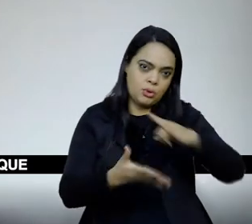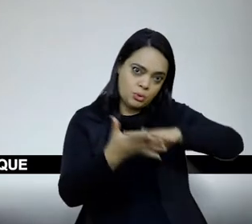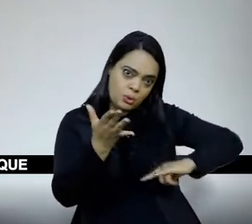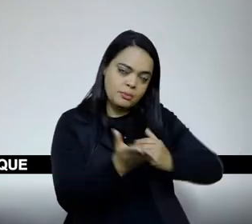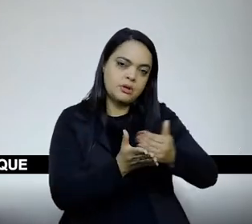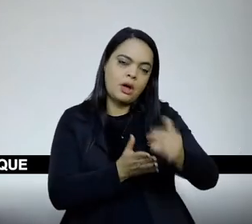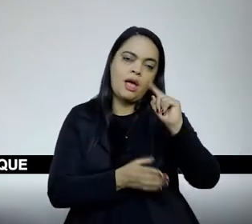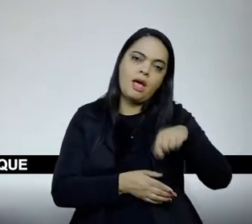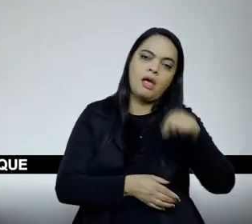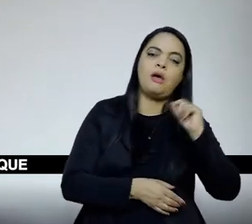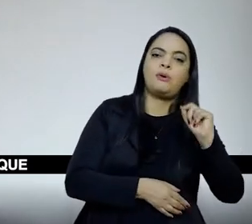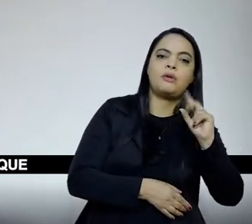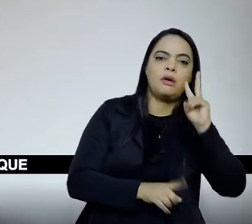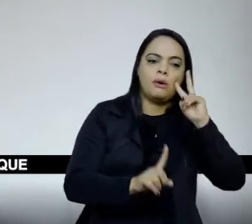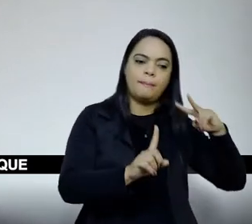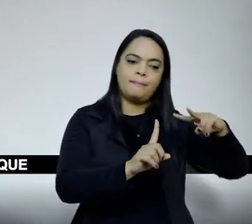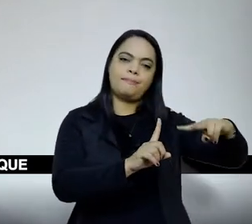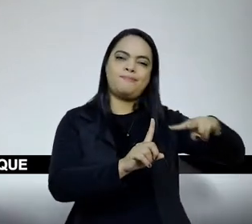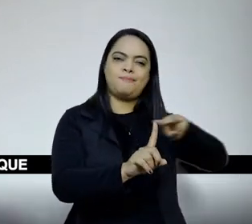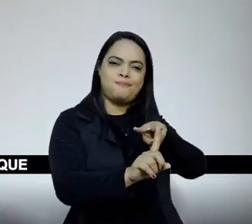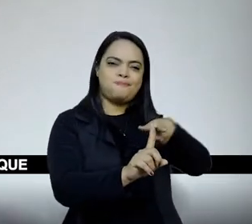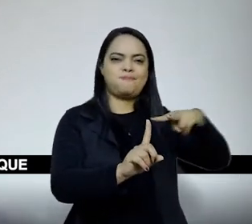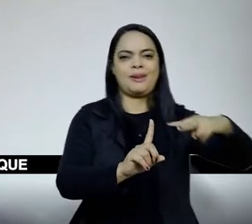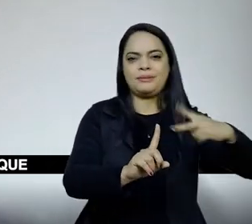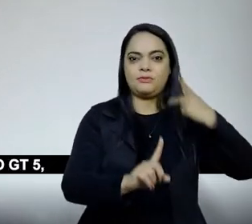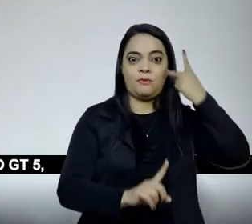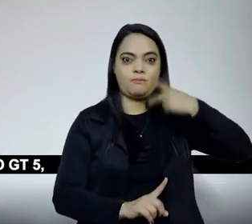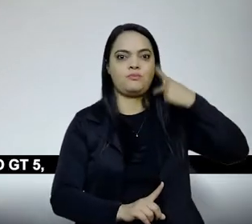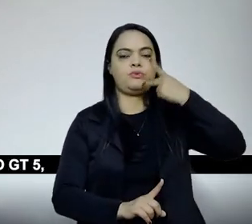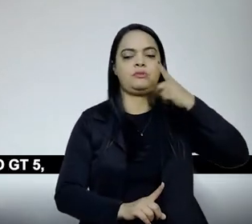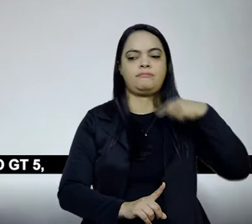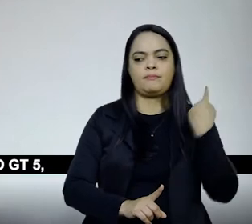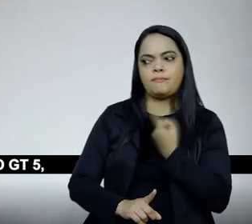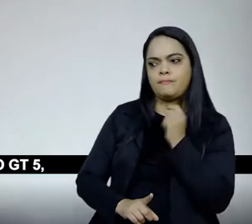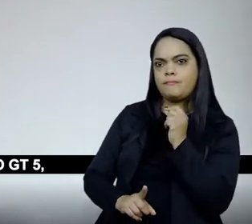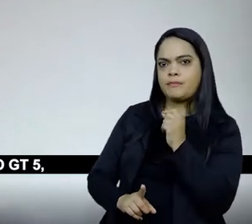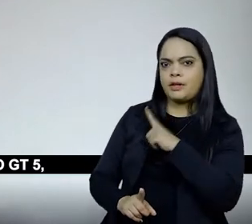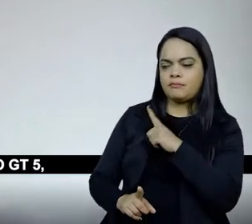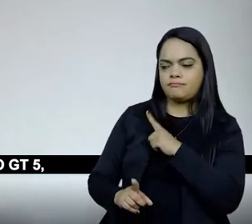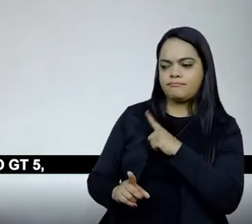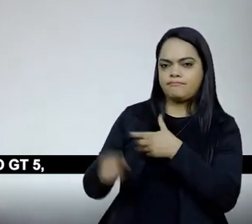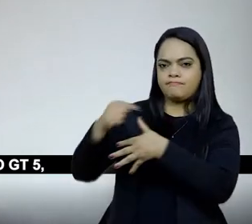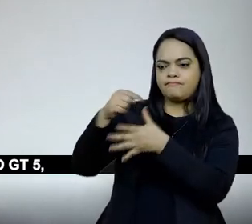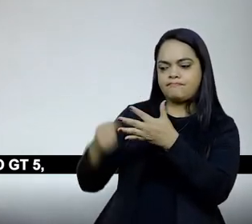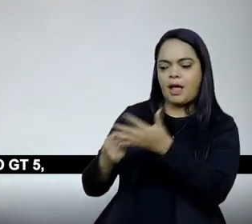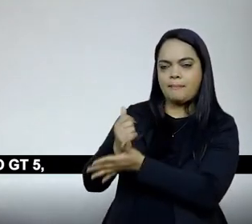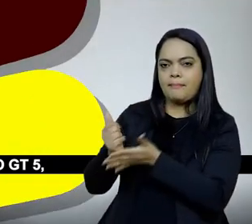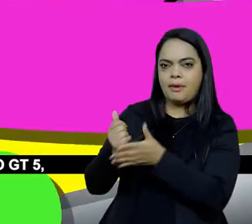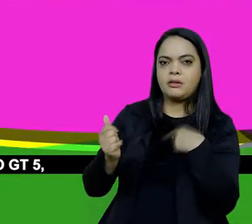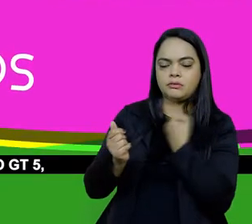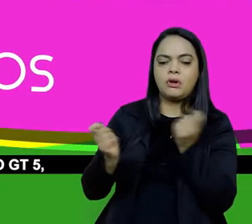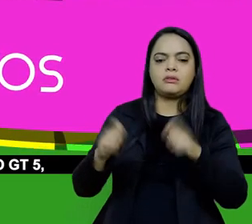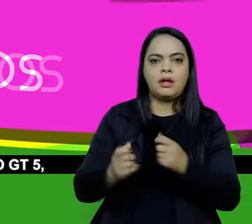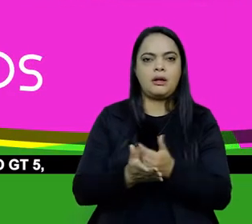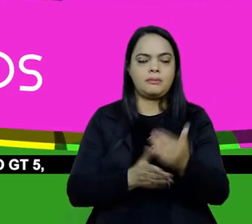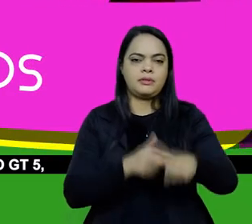política muito clara. Então, a partir dessas balizas, eu acho que a gente pode fazer muita coisa e tem sido feito muita